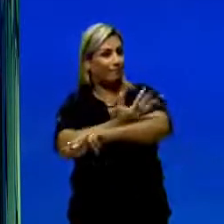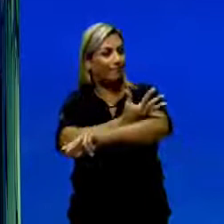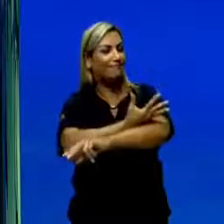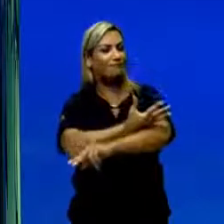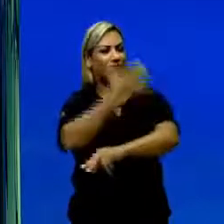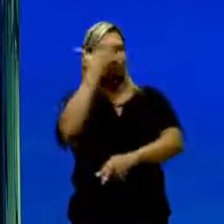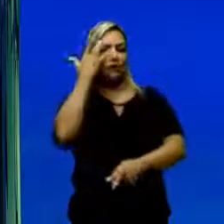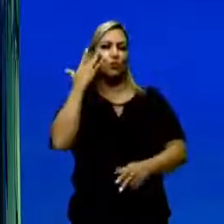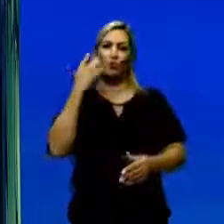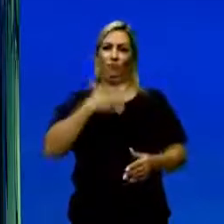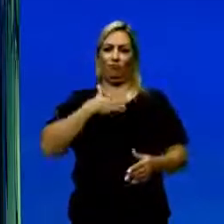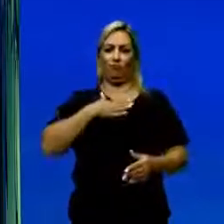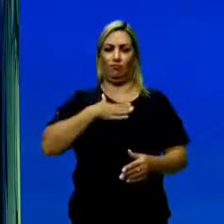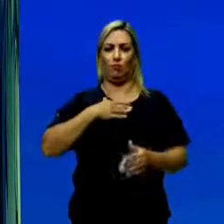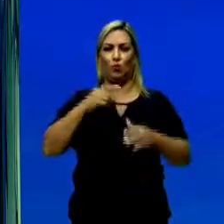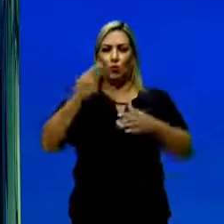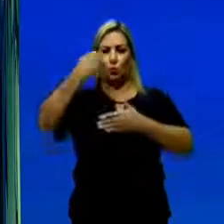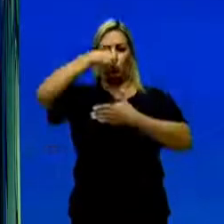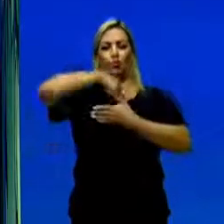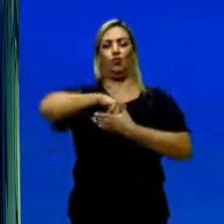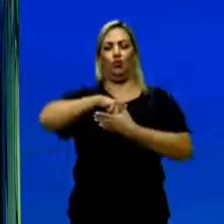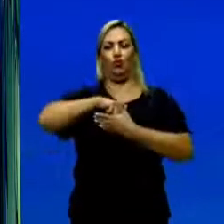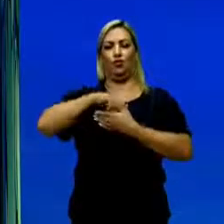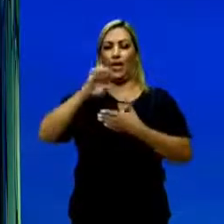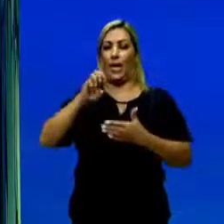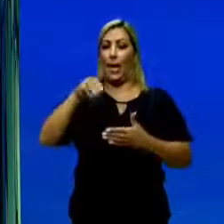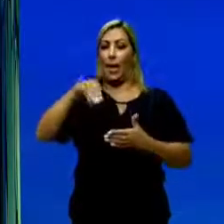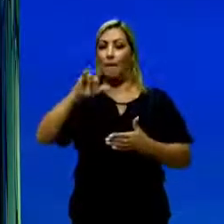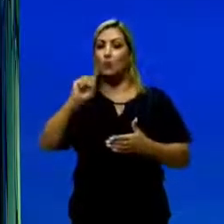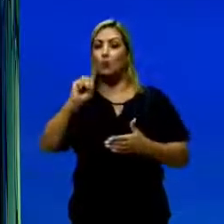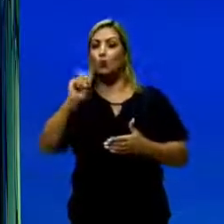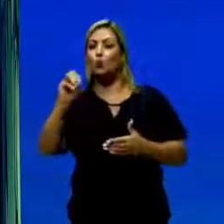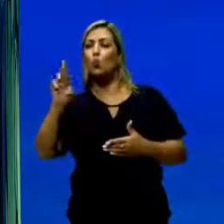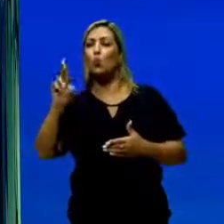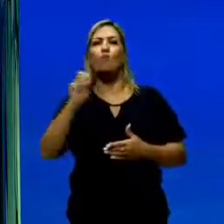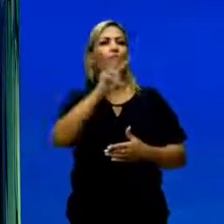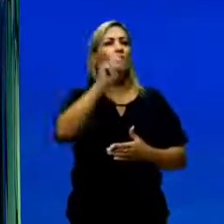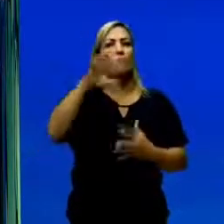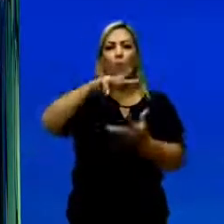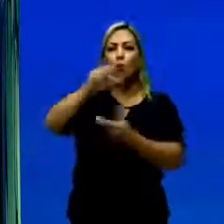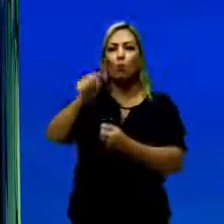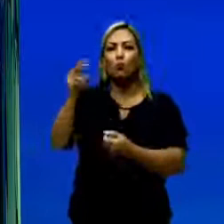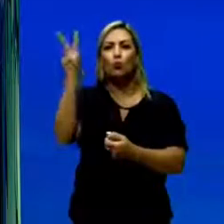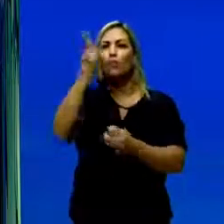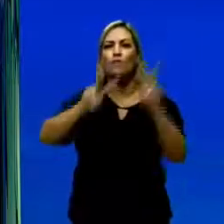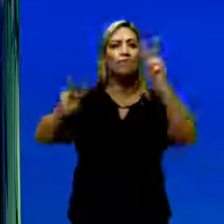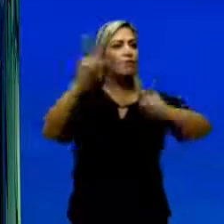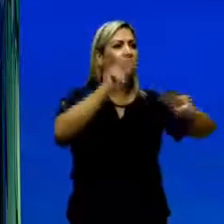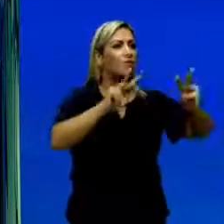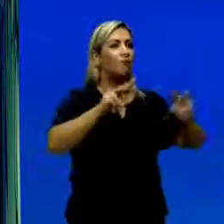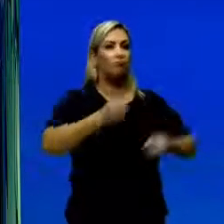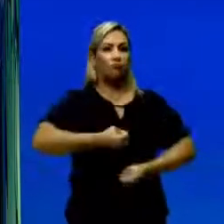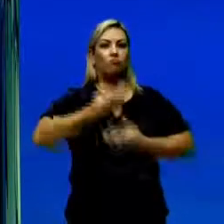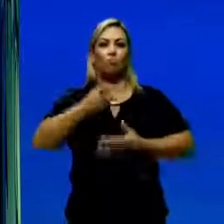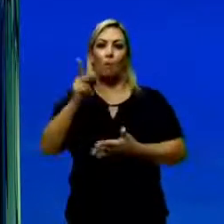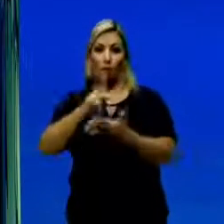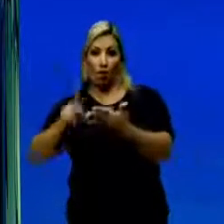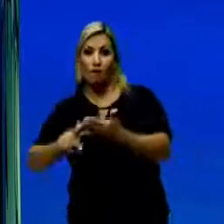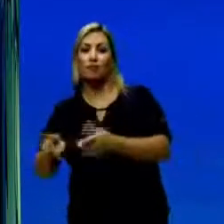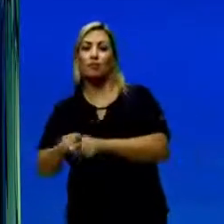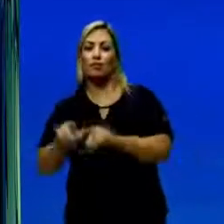emissor. De forma bem subjetiva, ele descreve o mundo, a visão de mundo que ele tem. Função poética,